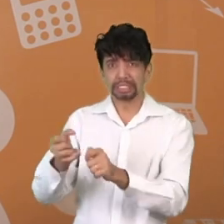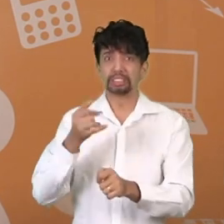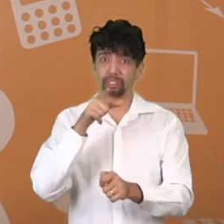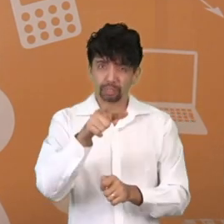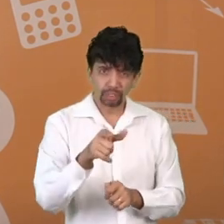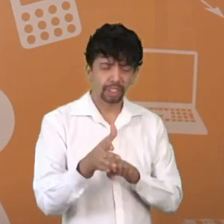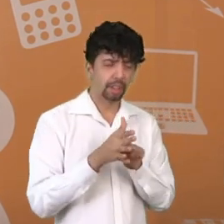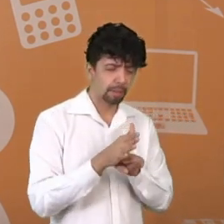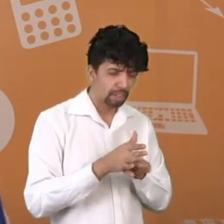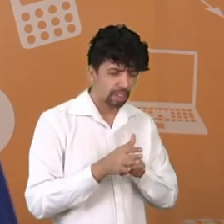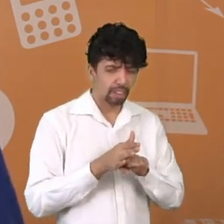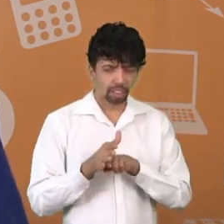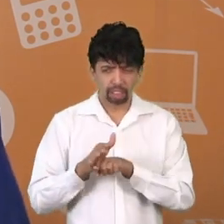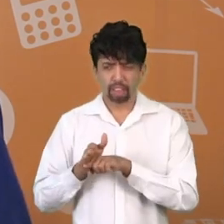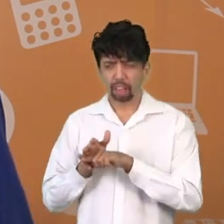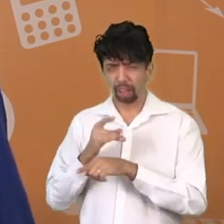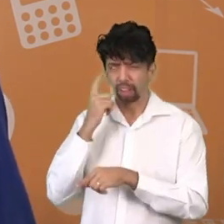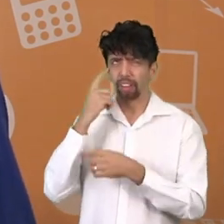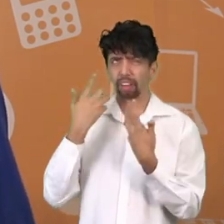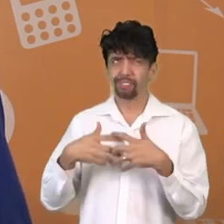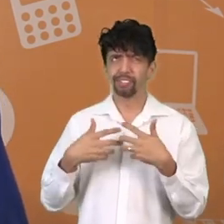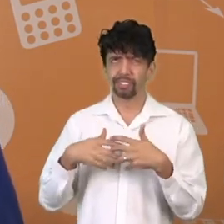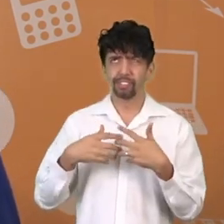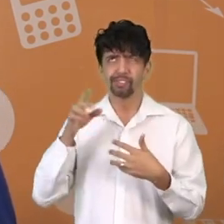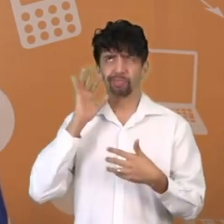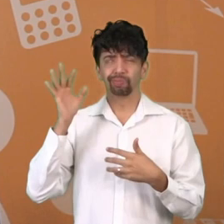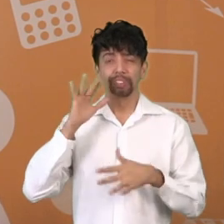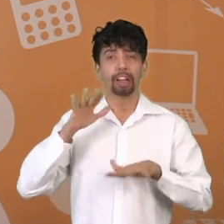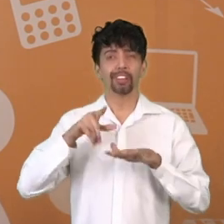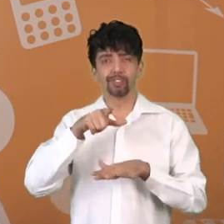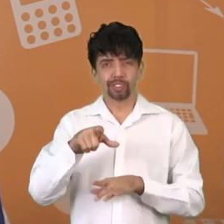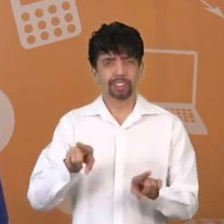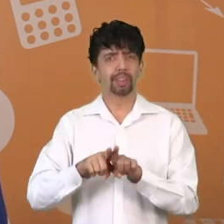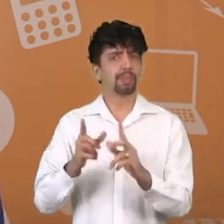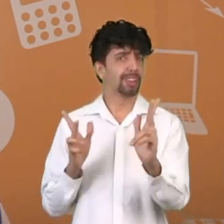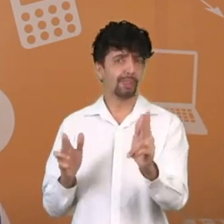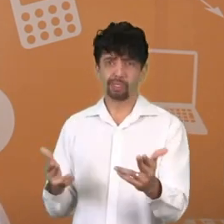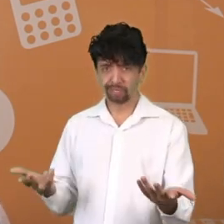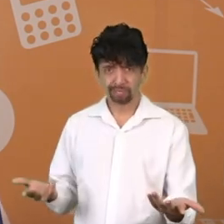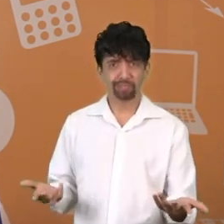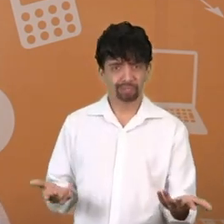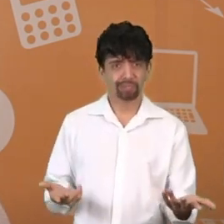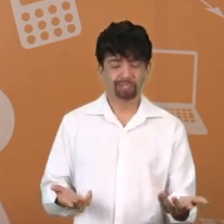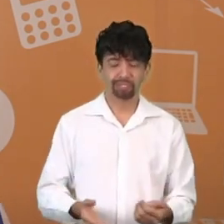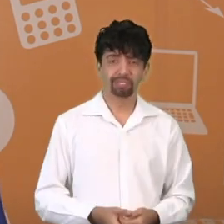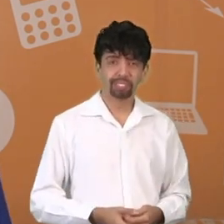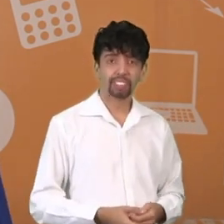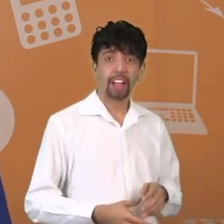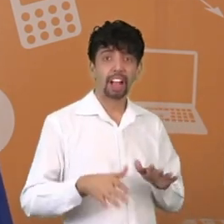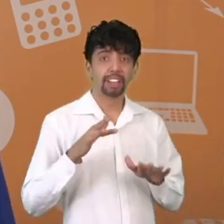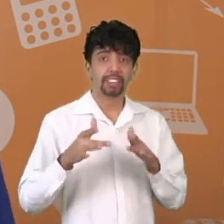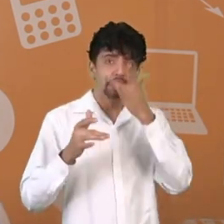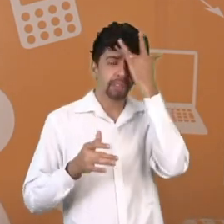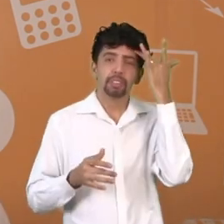que você não precisa de tudo que você está gastando hoje, não. Até mesmo no dia a dia, lá naquele